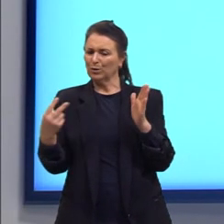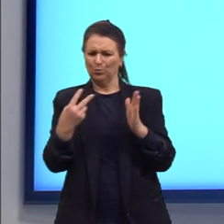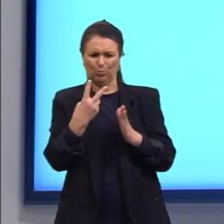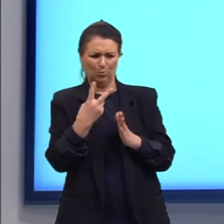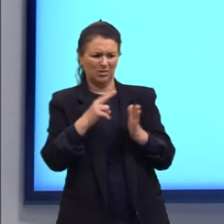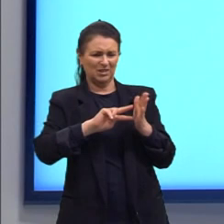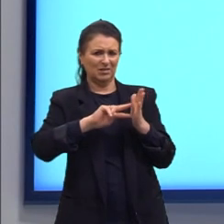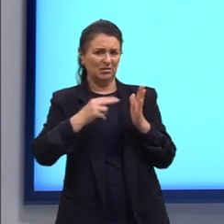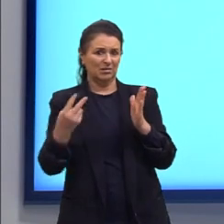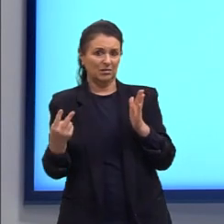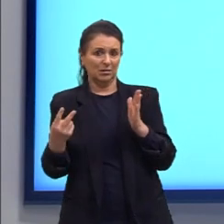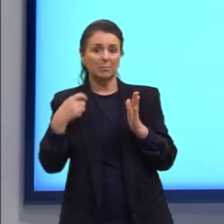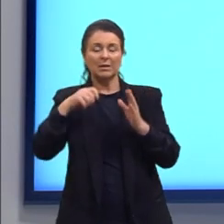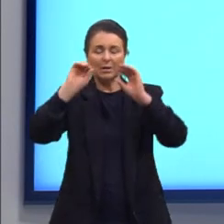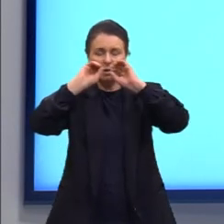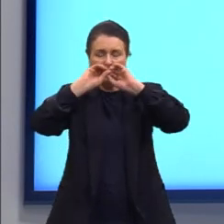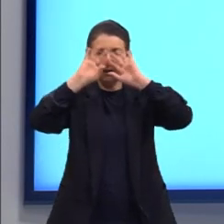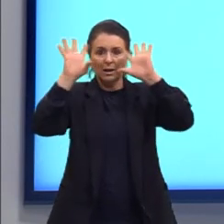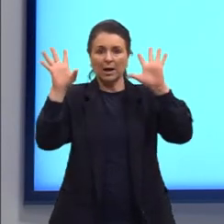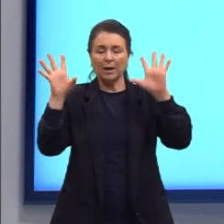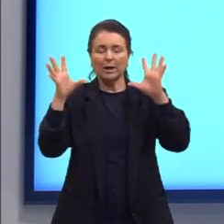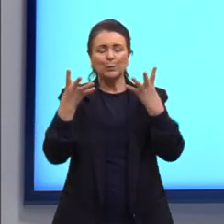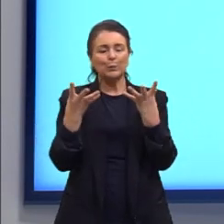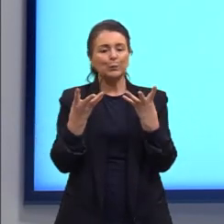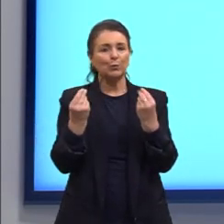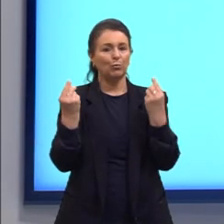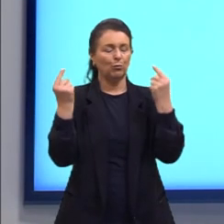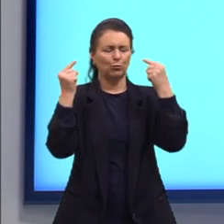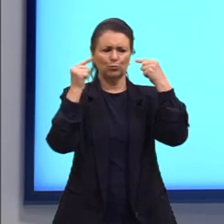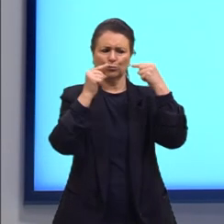que ser clara e objetiva.